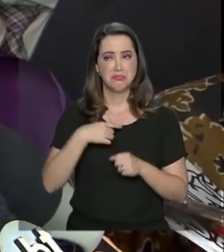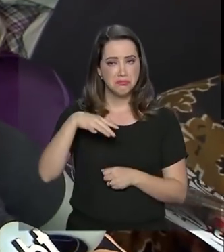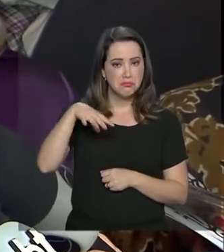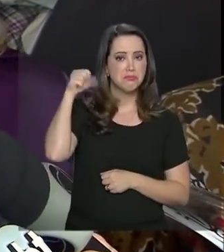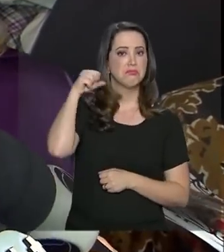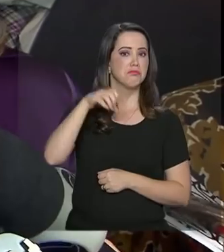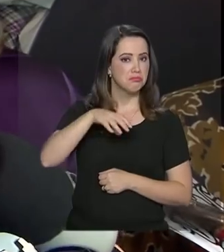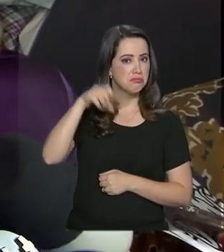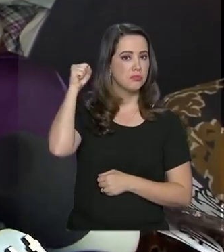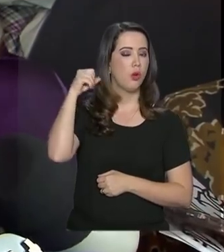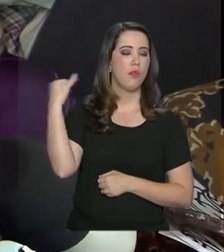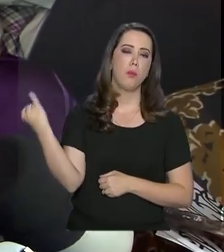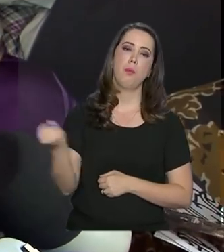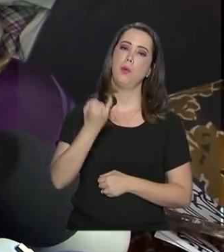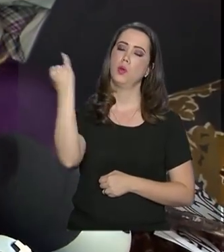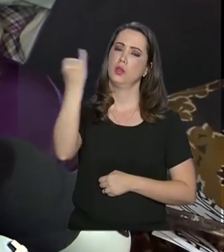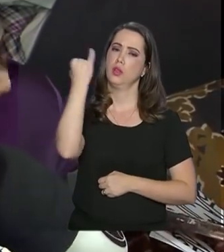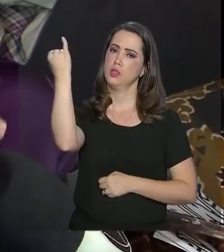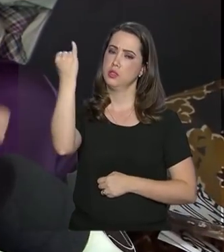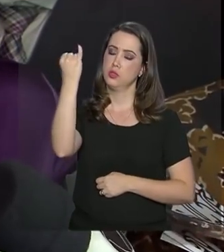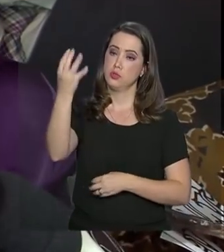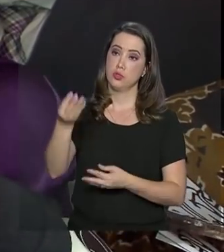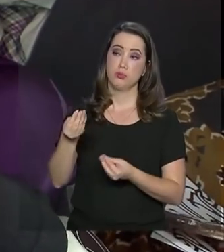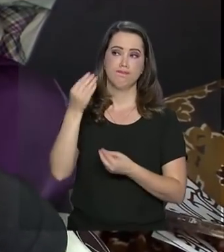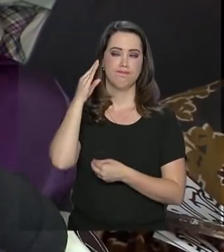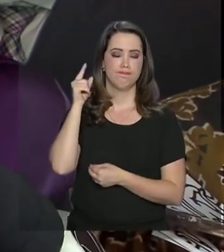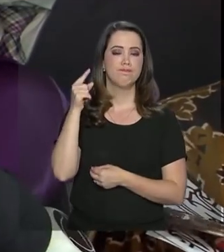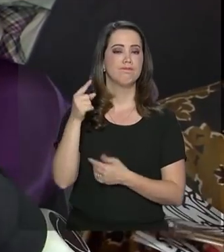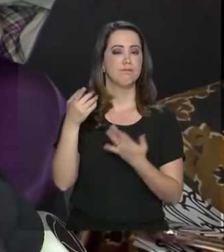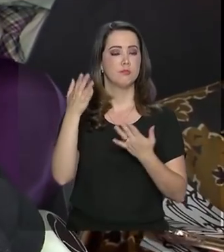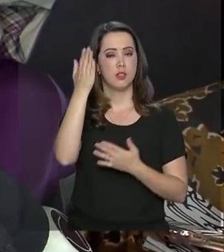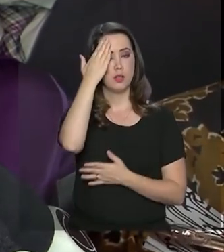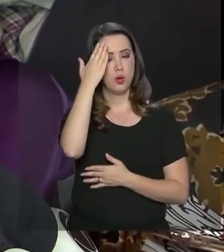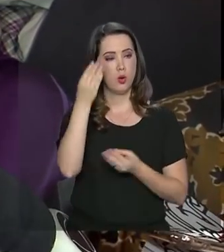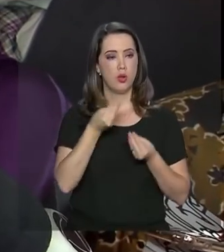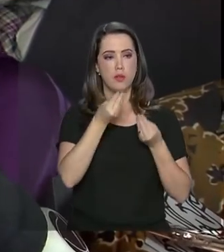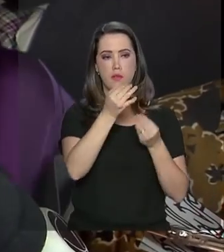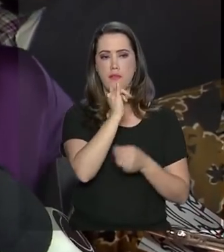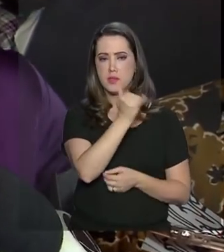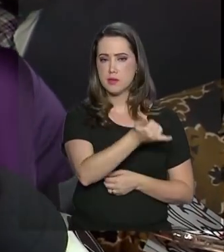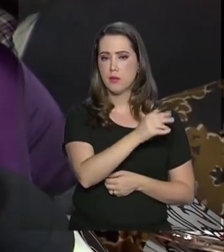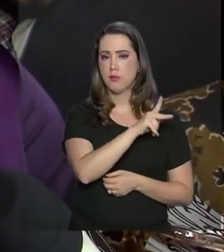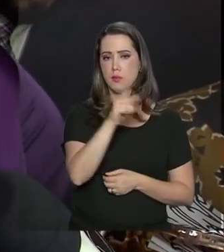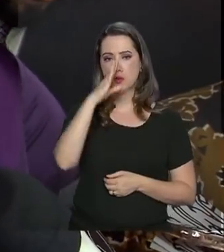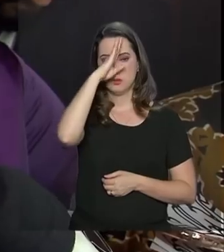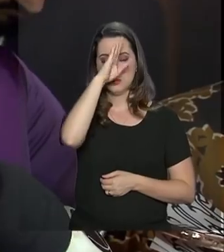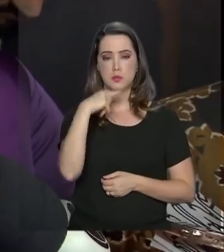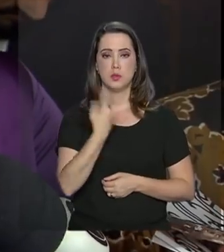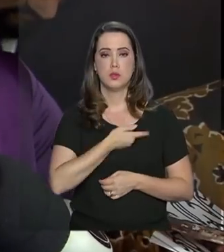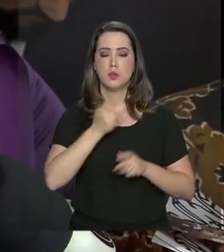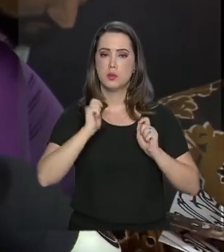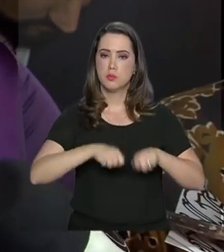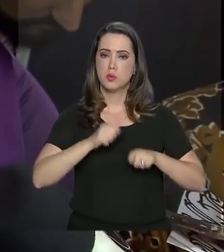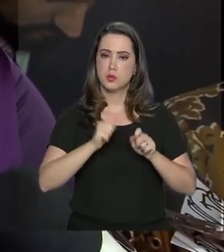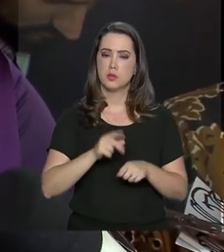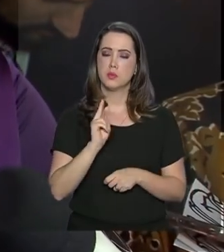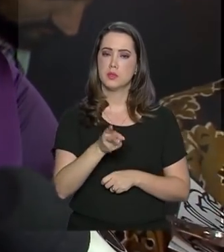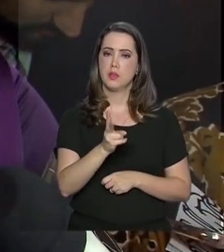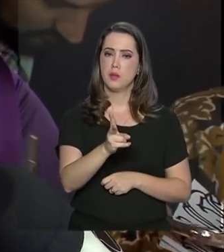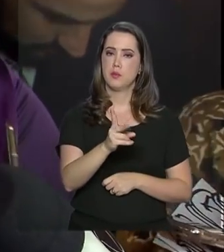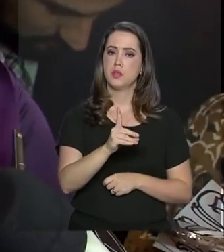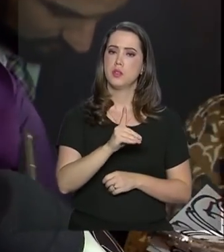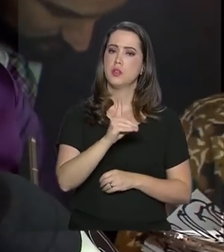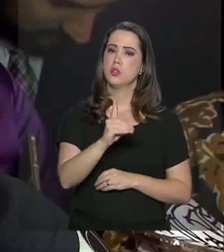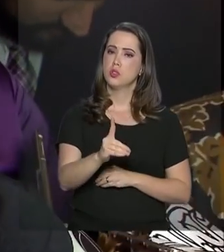importantes que vão ser levadas até o presidente da República para que nós possamos, a cada dia,